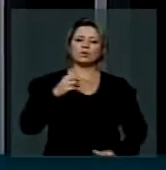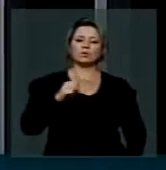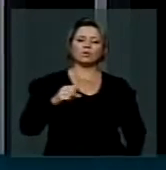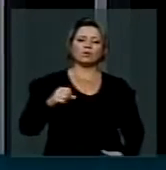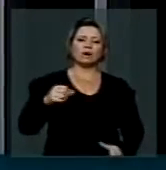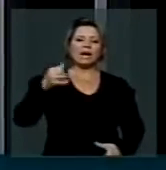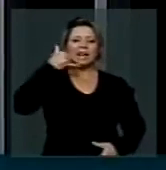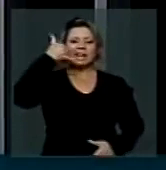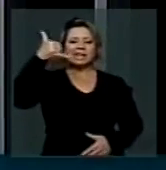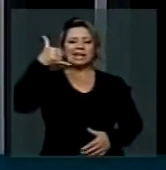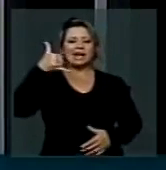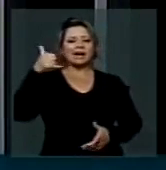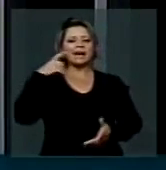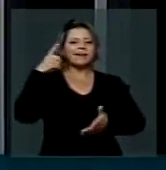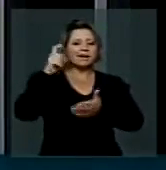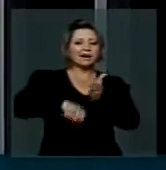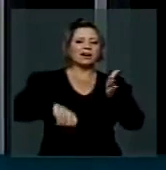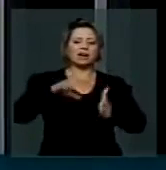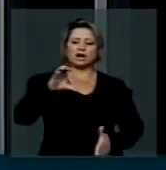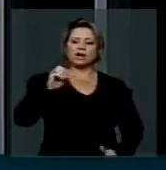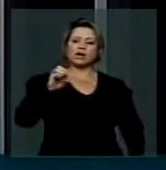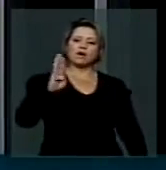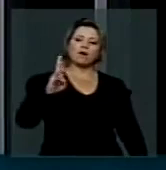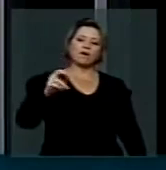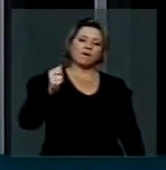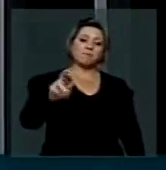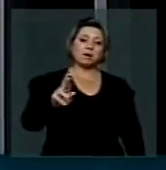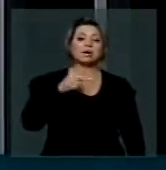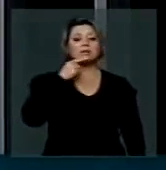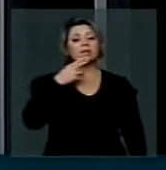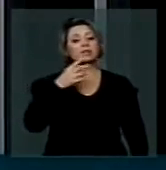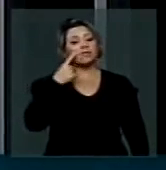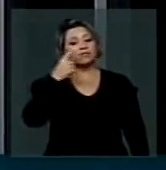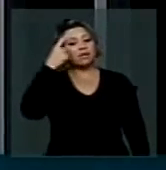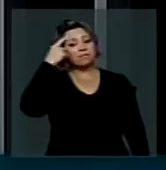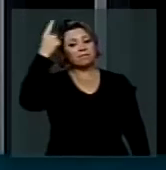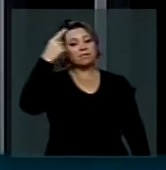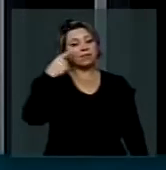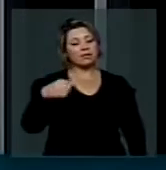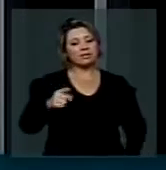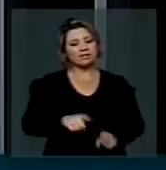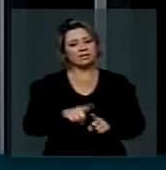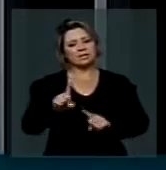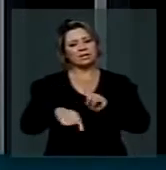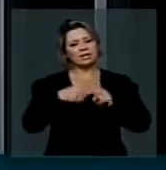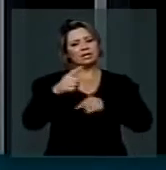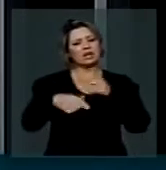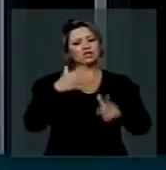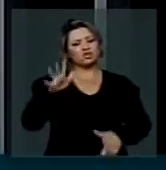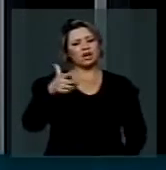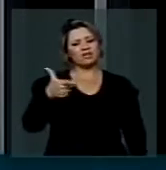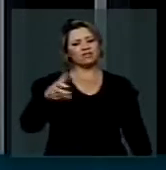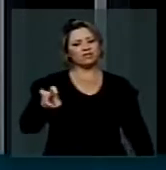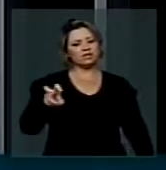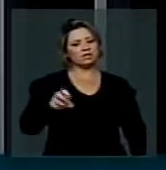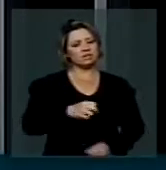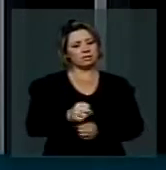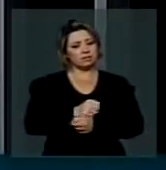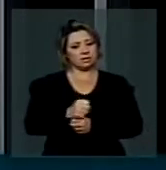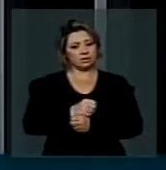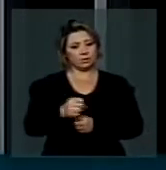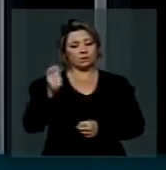cobrar comemora o reconhecimento pela invenção após 25 anos de batalha